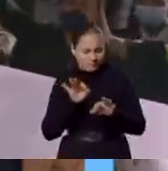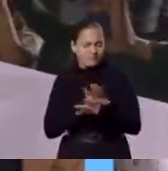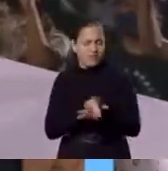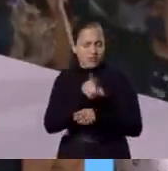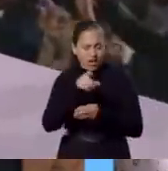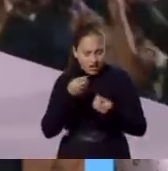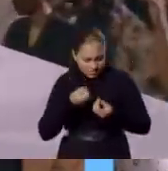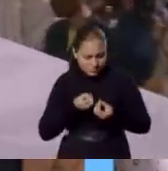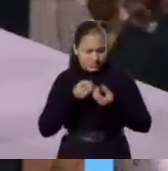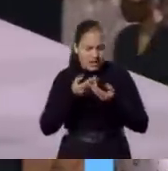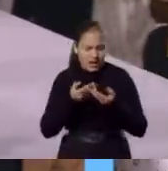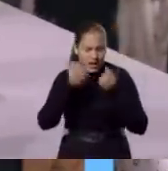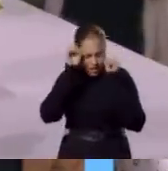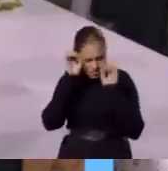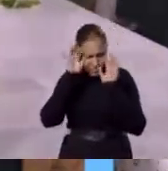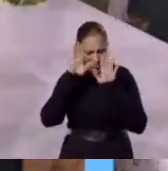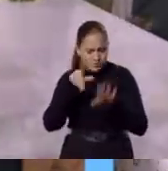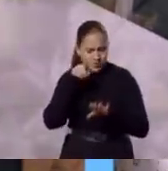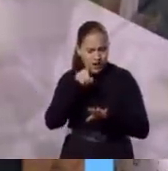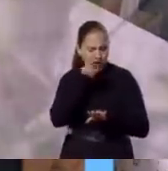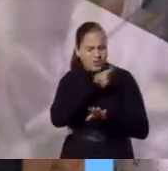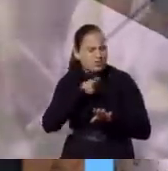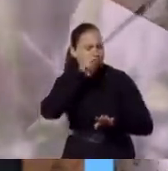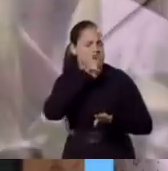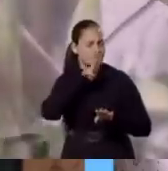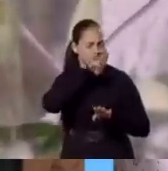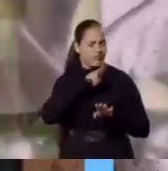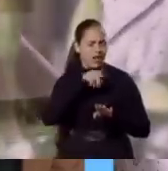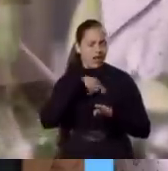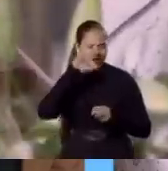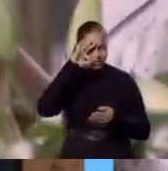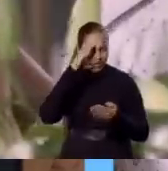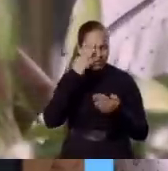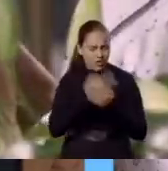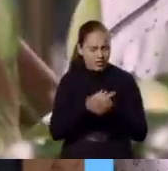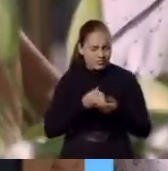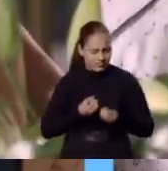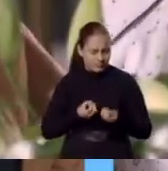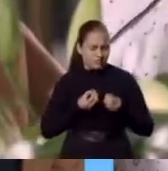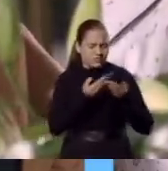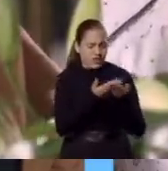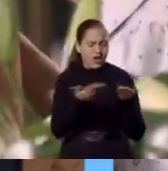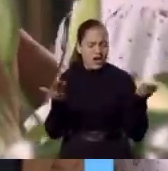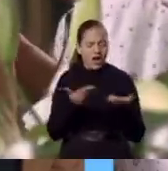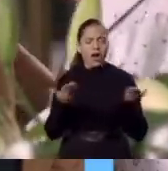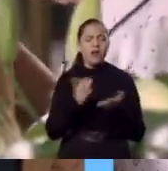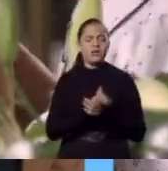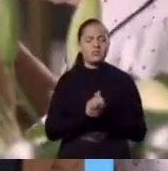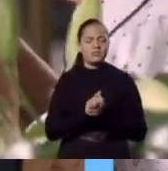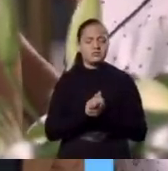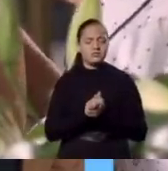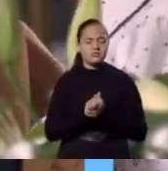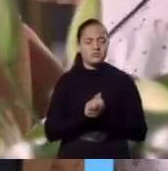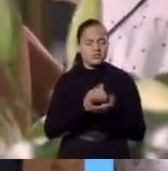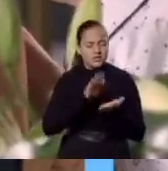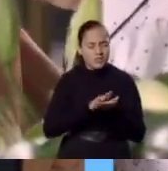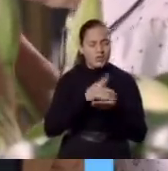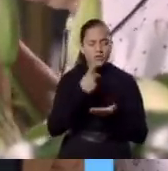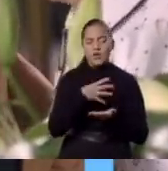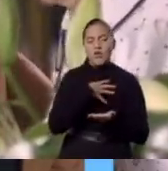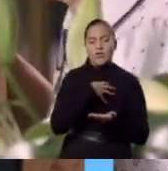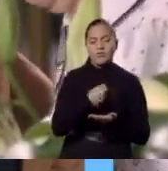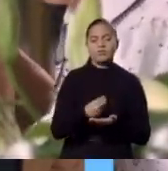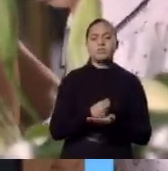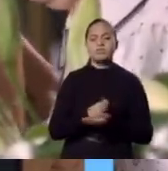reclama Que tu confiou entregar agora Na mão do teu